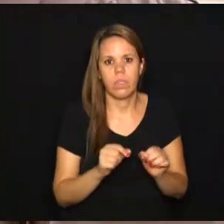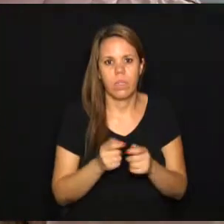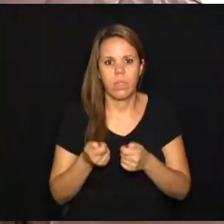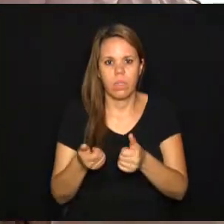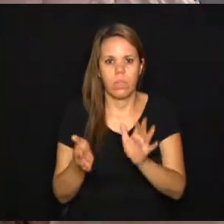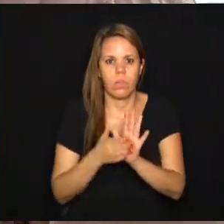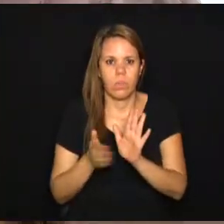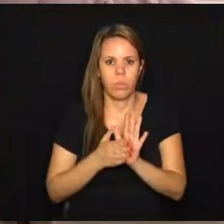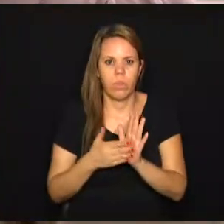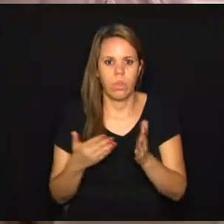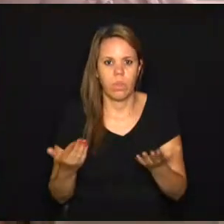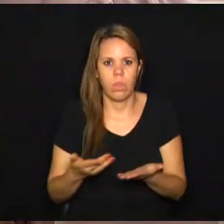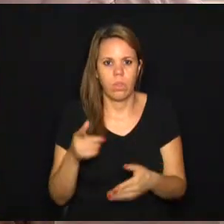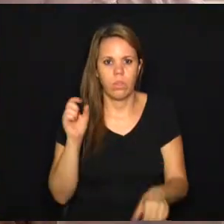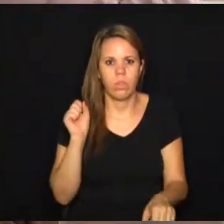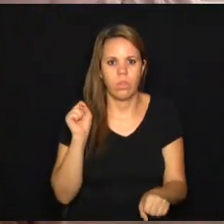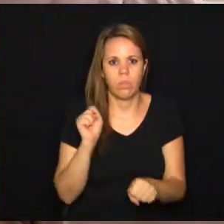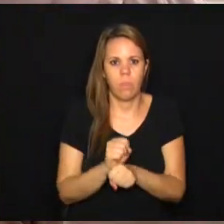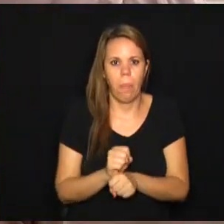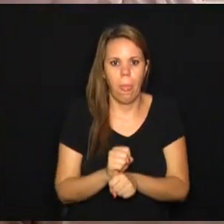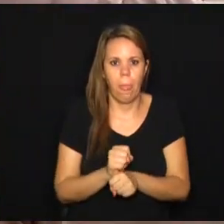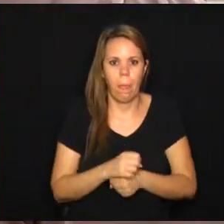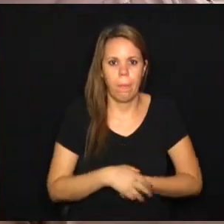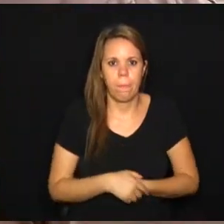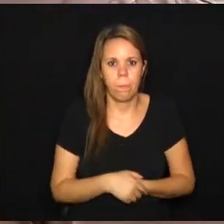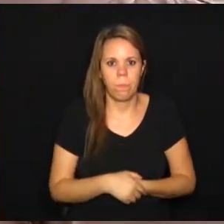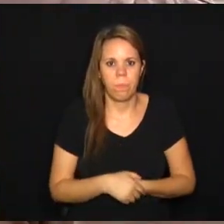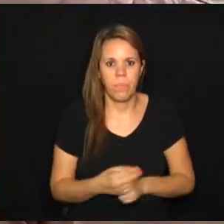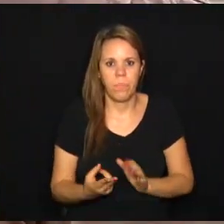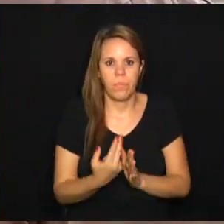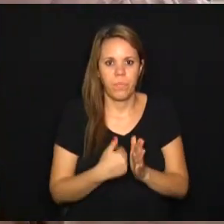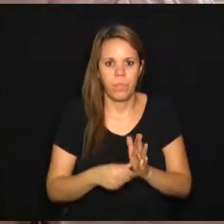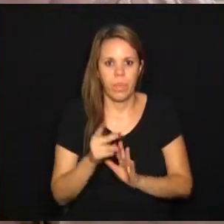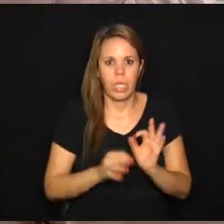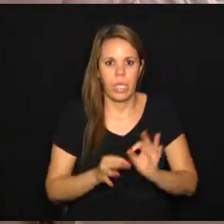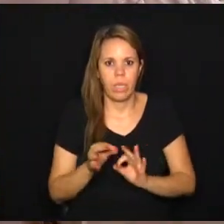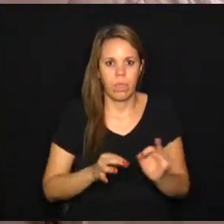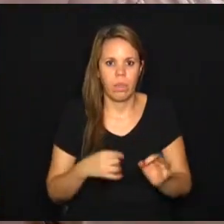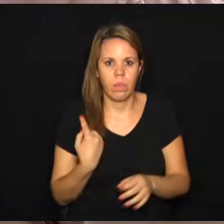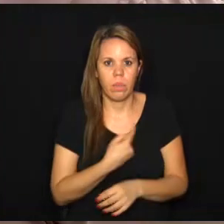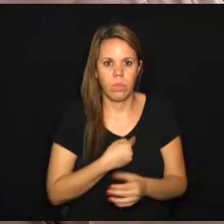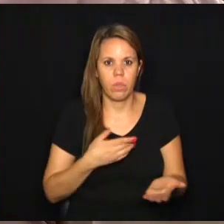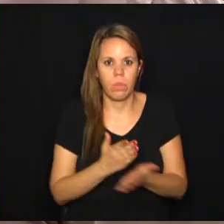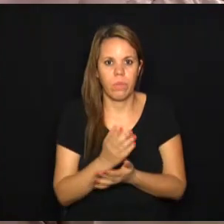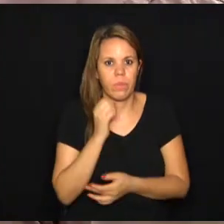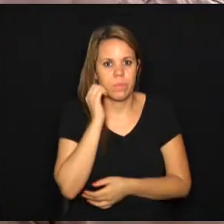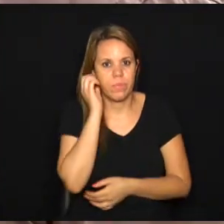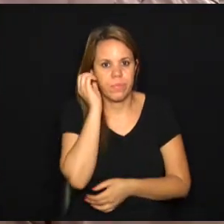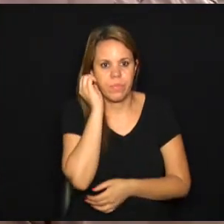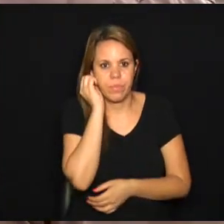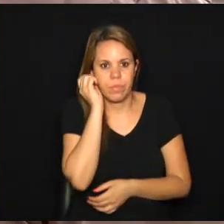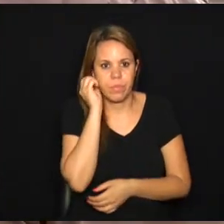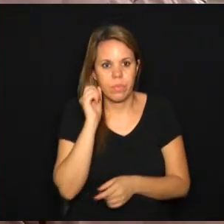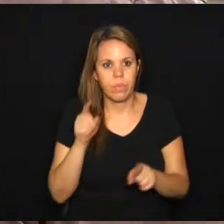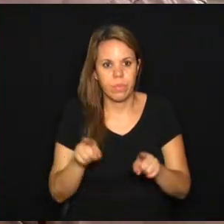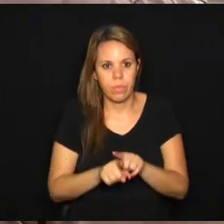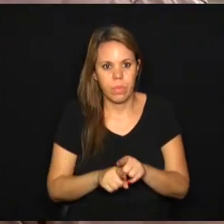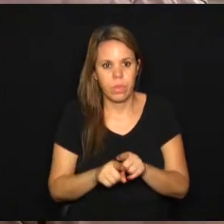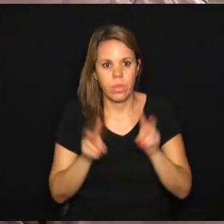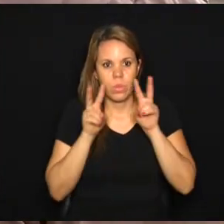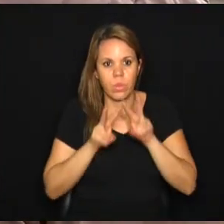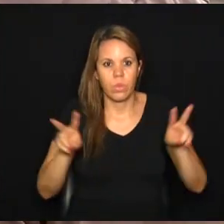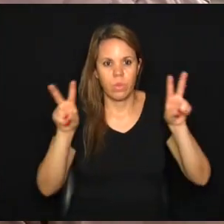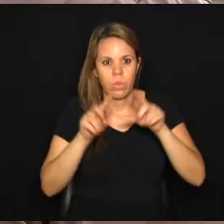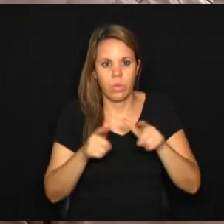proposta. Agora a gente espera o desenho do projeto para poder aprovar. Agora, isso traria uma revitalização